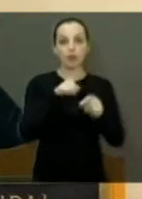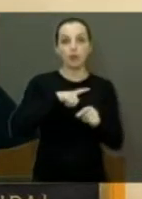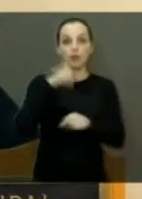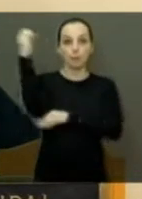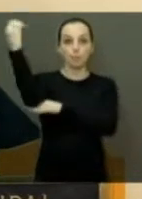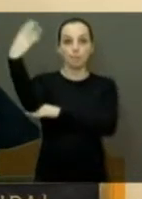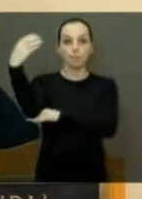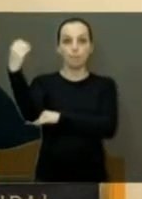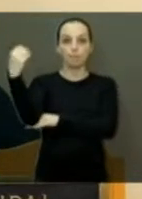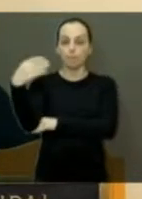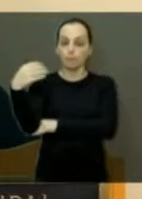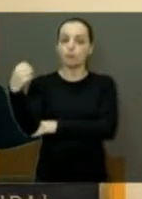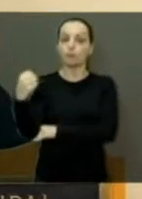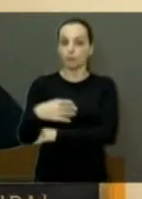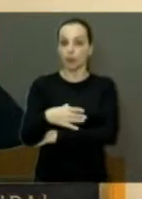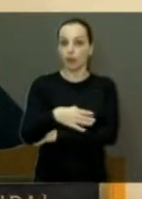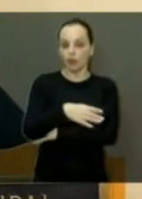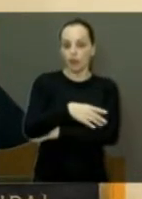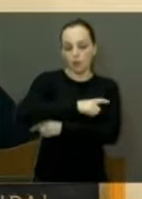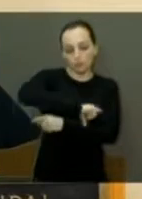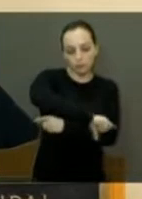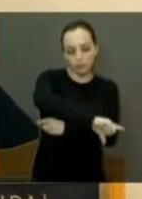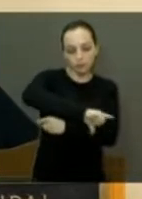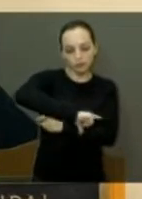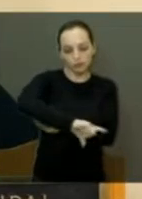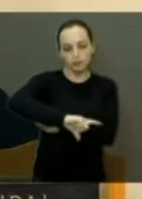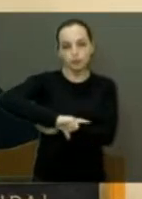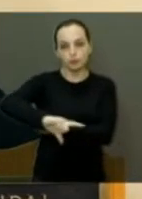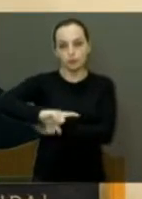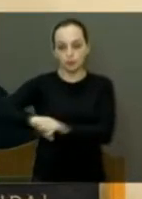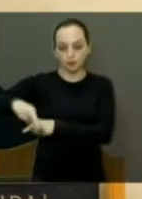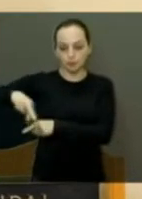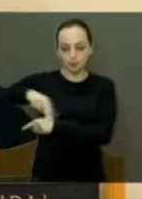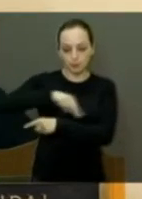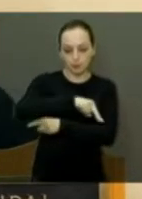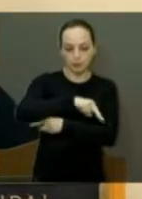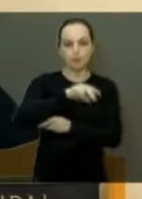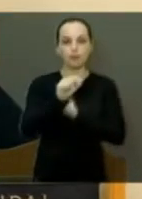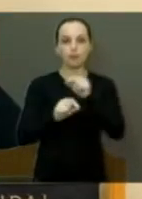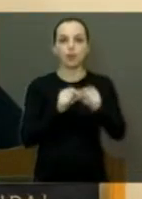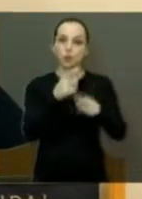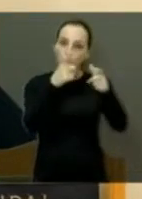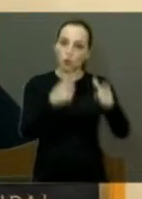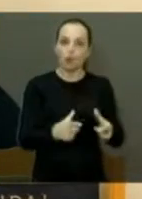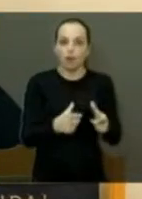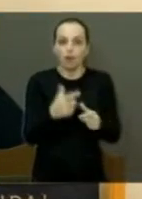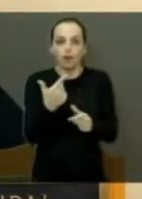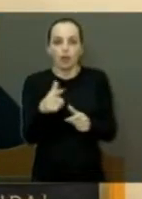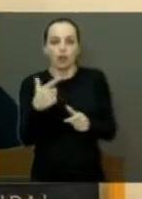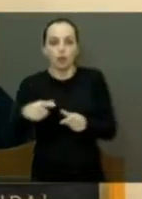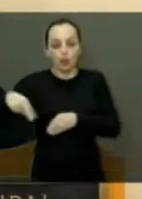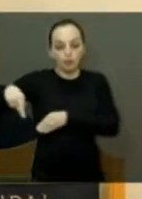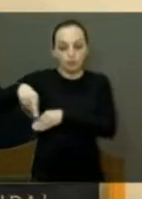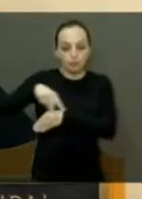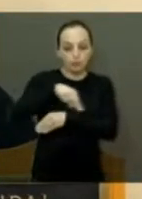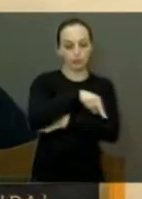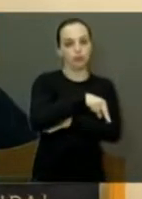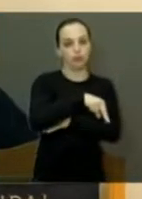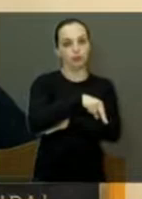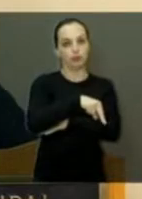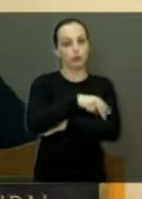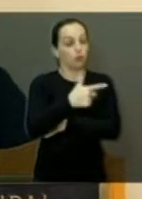uma faixa de pedestre, num local onde não se tem praticamente travessia de pedestre ali.